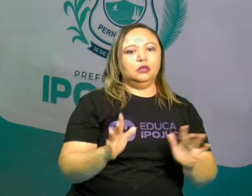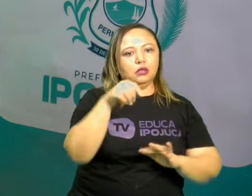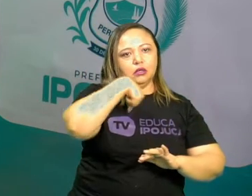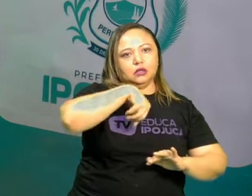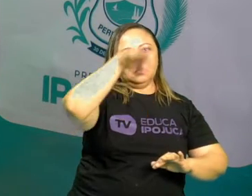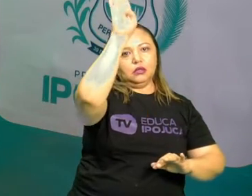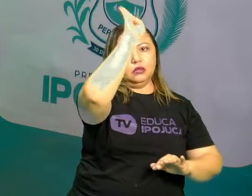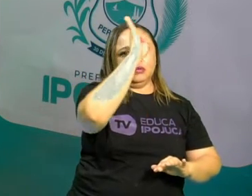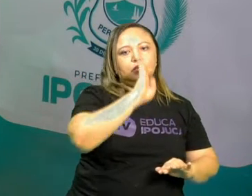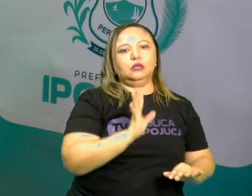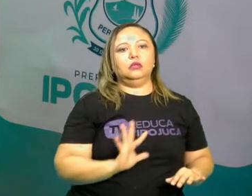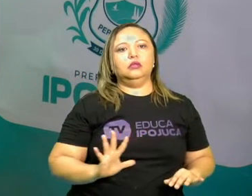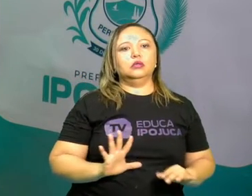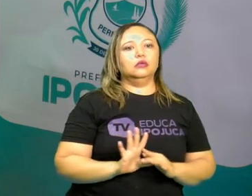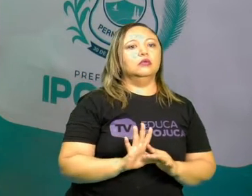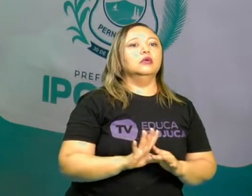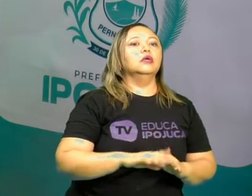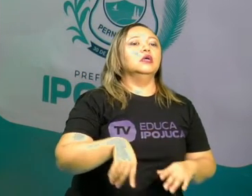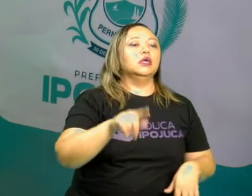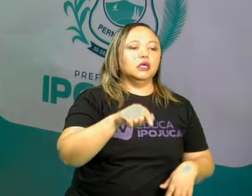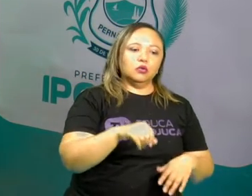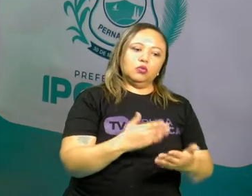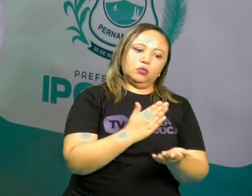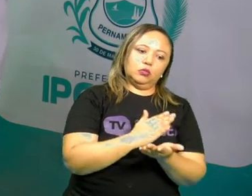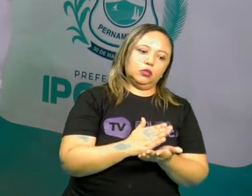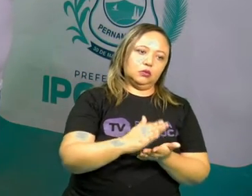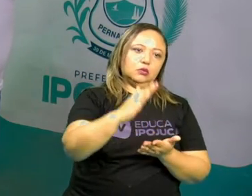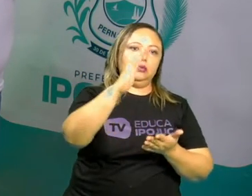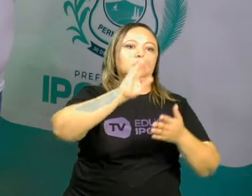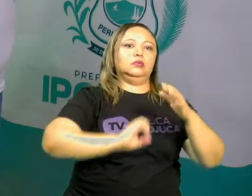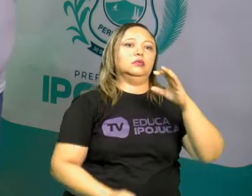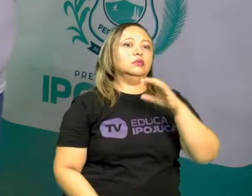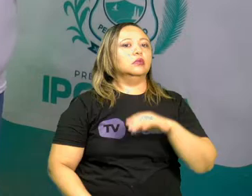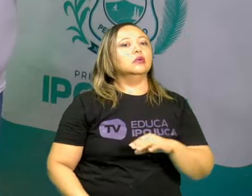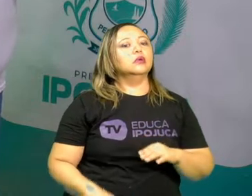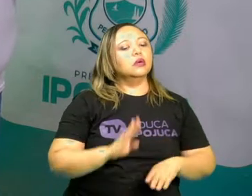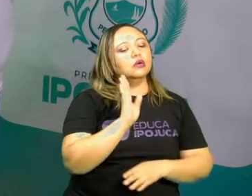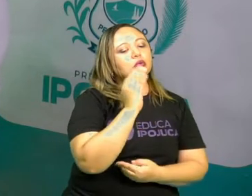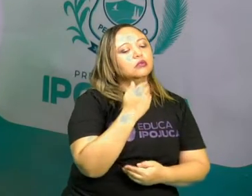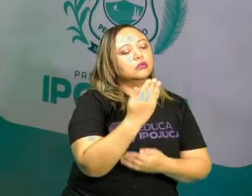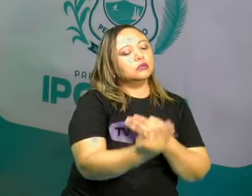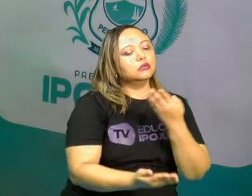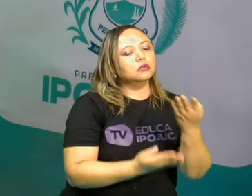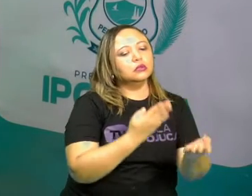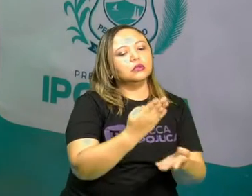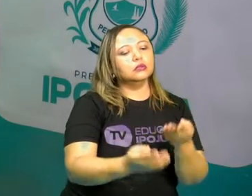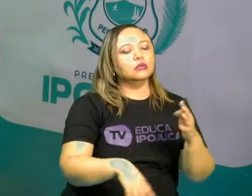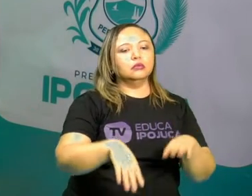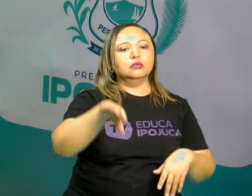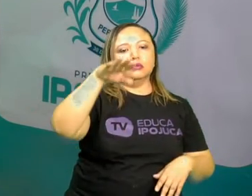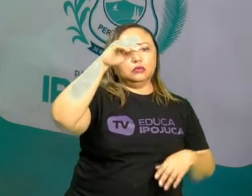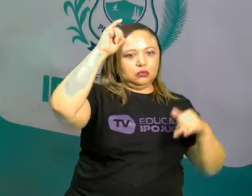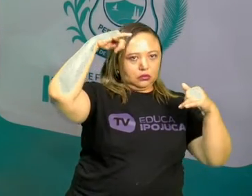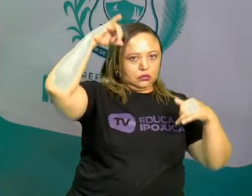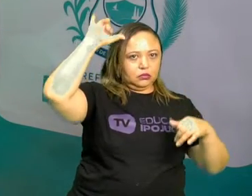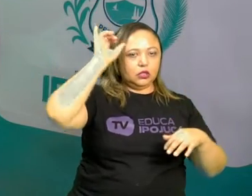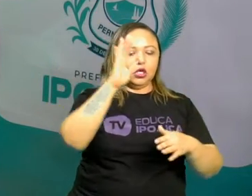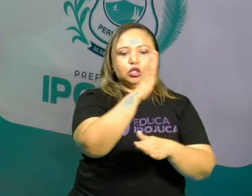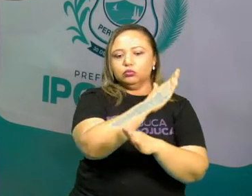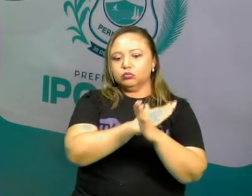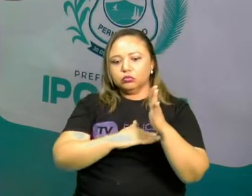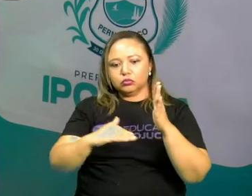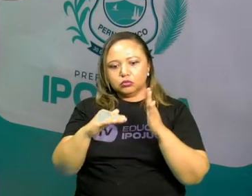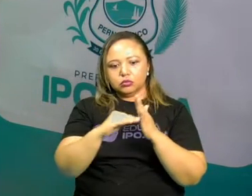veio a criação de gado. Tudo que era produzido no Brasil era exportado para